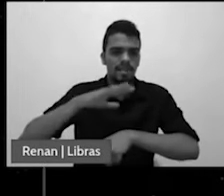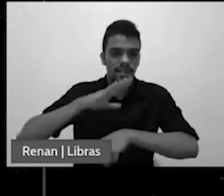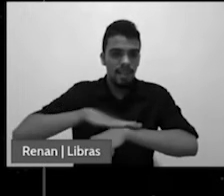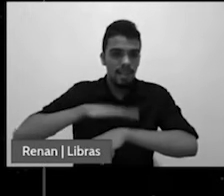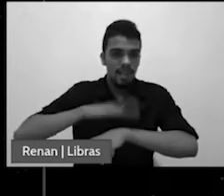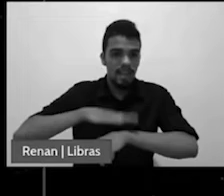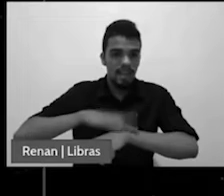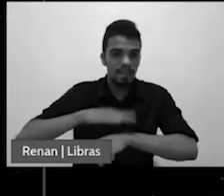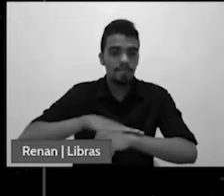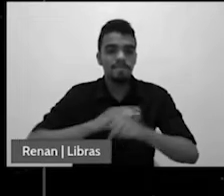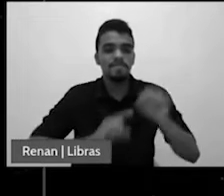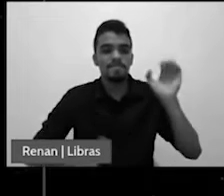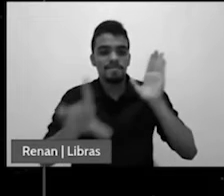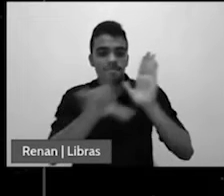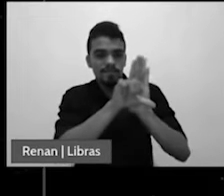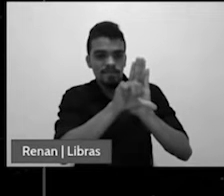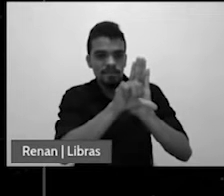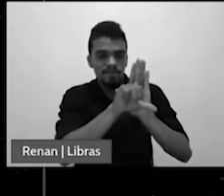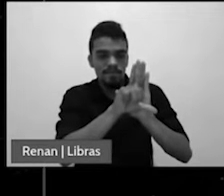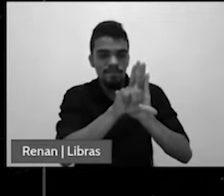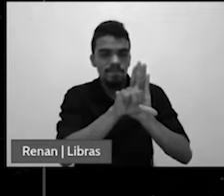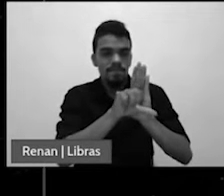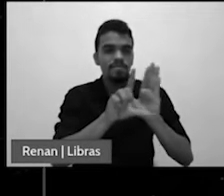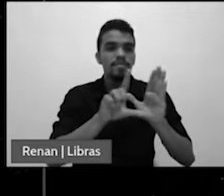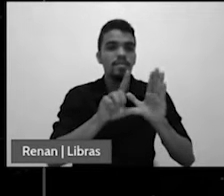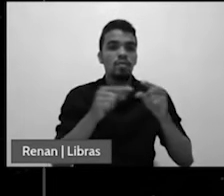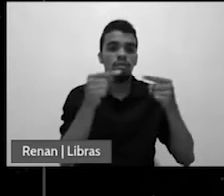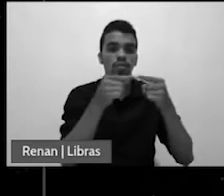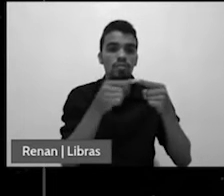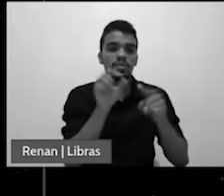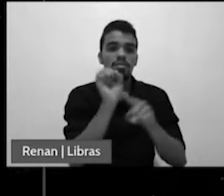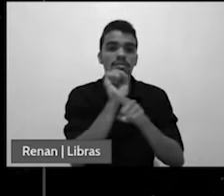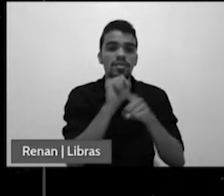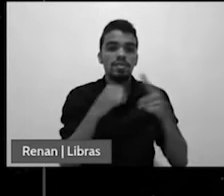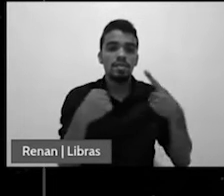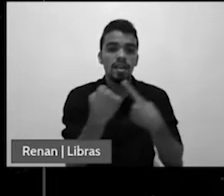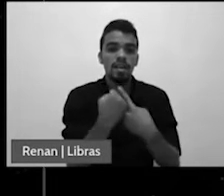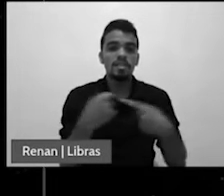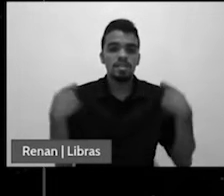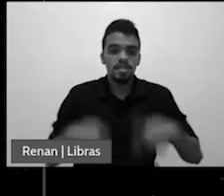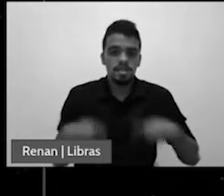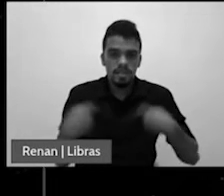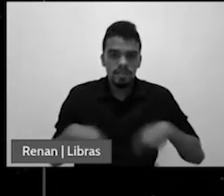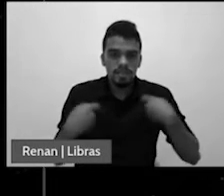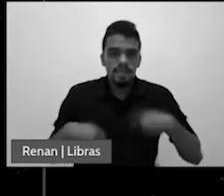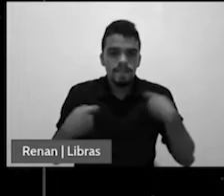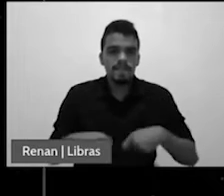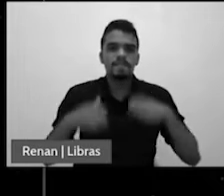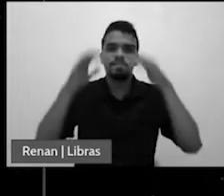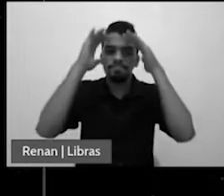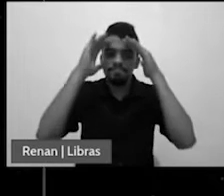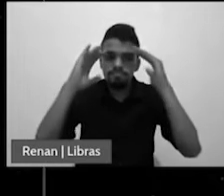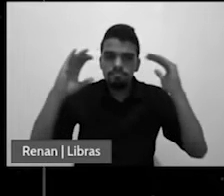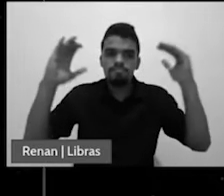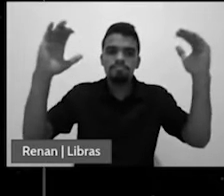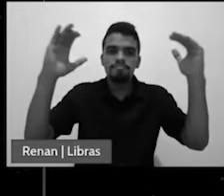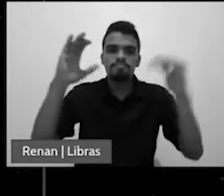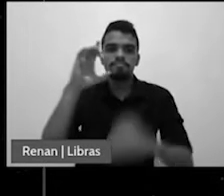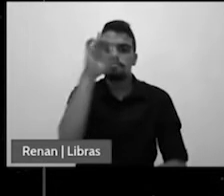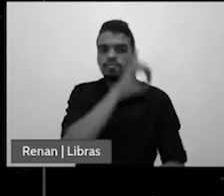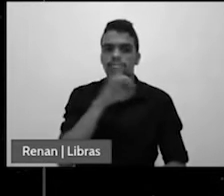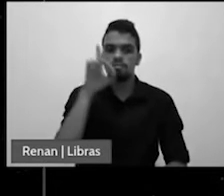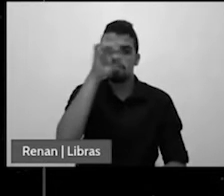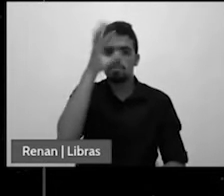civil tenha em conta seu dever de santificar o domingo então o Papa está dizendo que os